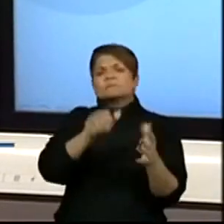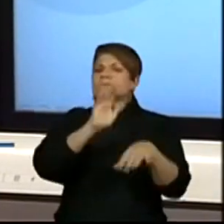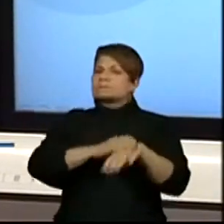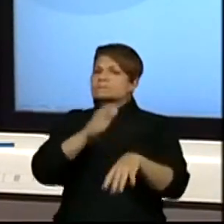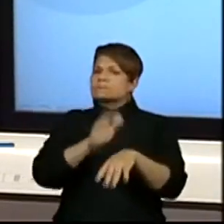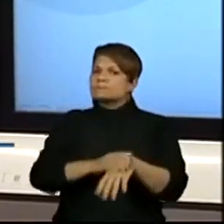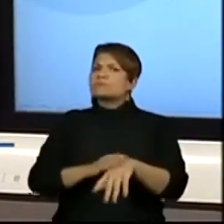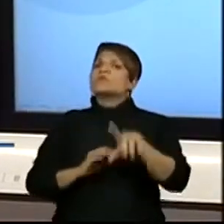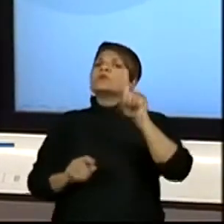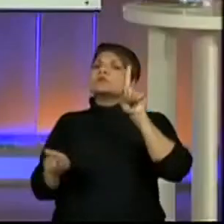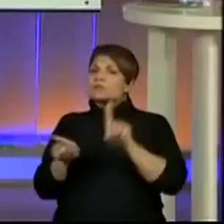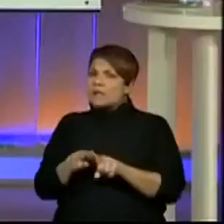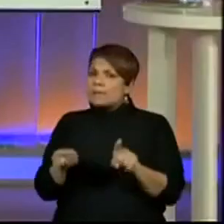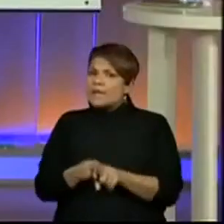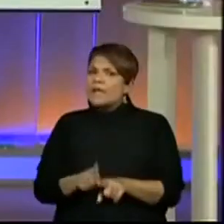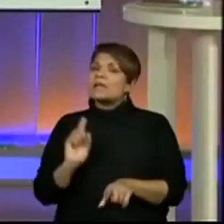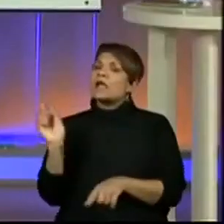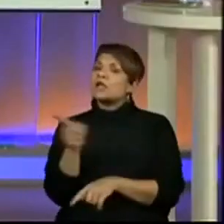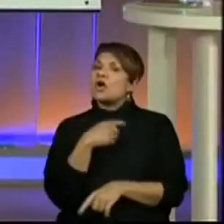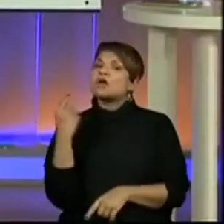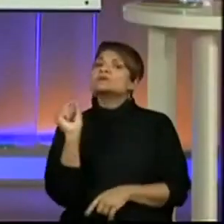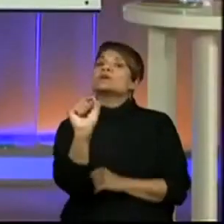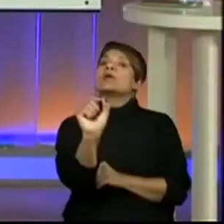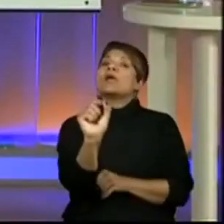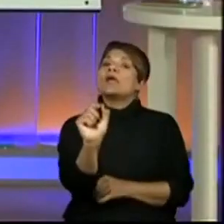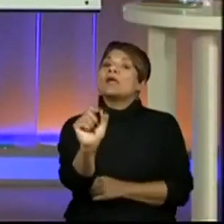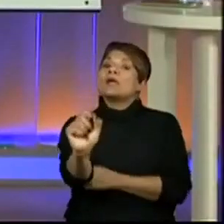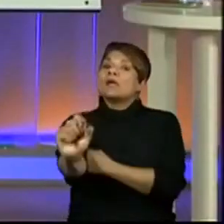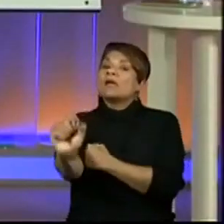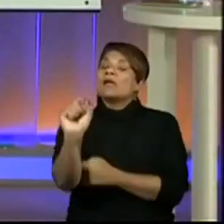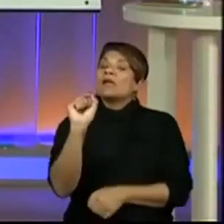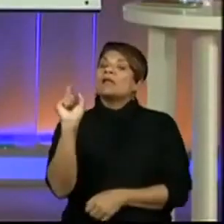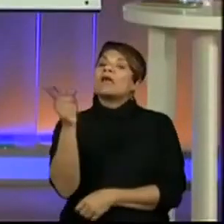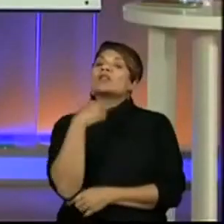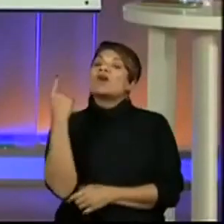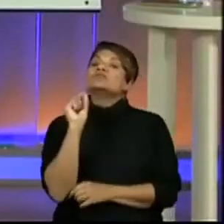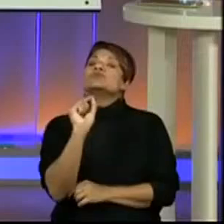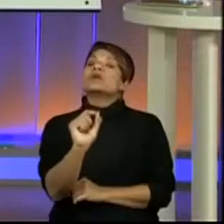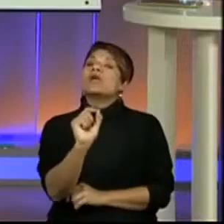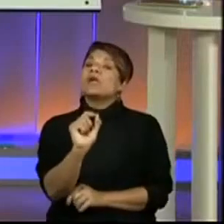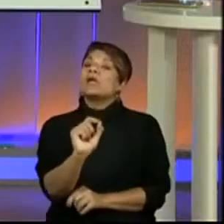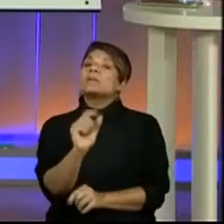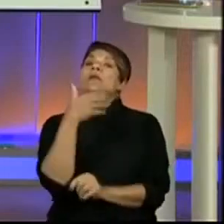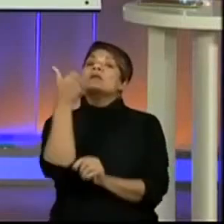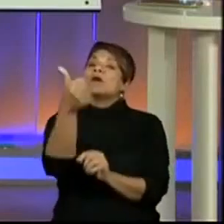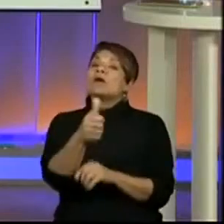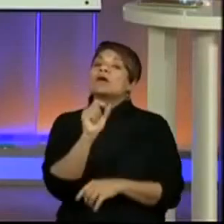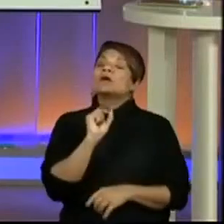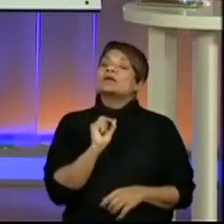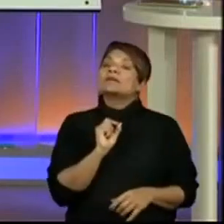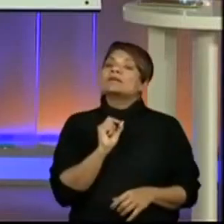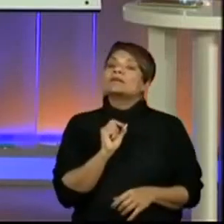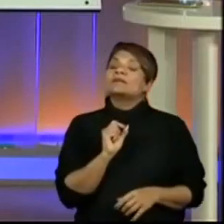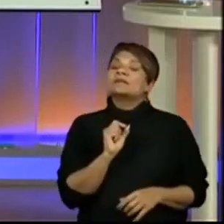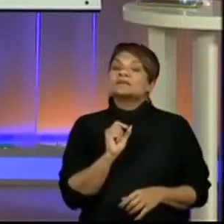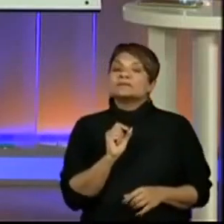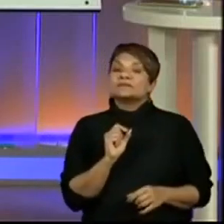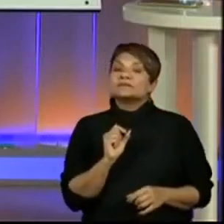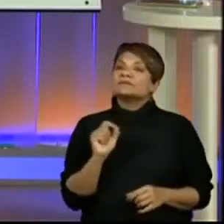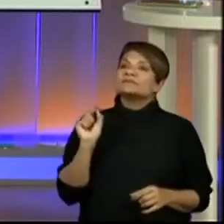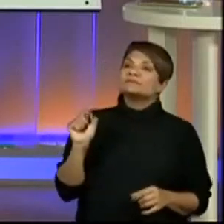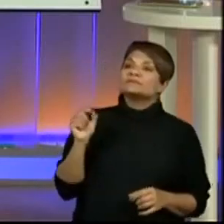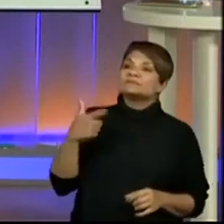nossa... Eu dei o comecinho, né, que é abusada. No que mais que melhora? Para finalizar o texto.